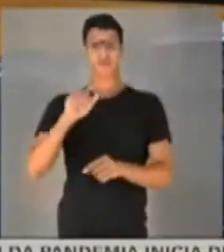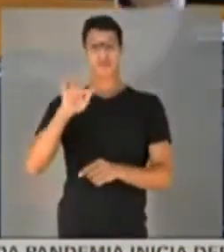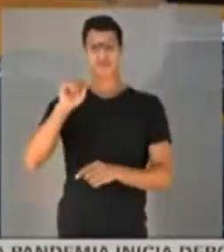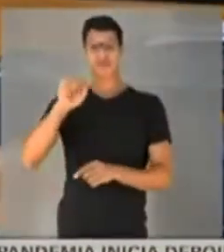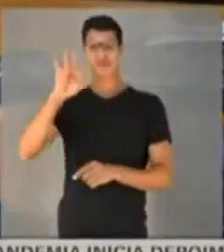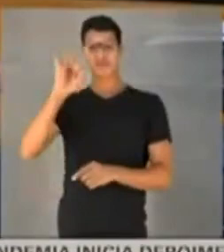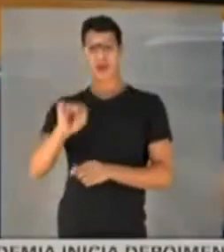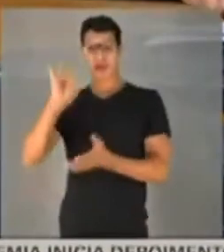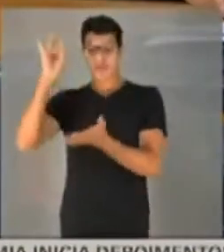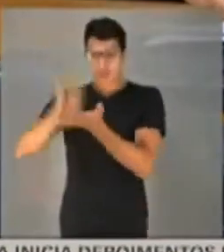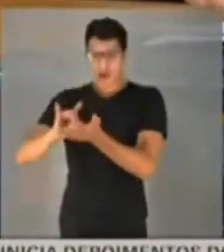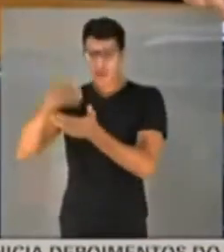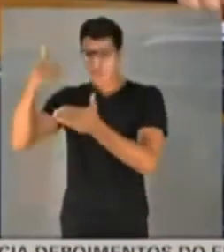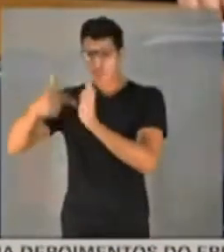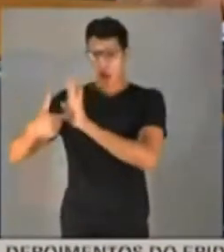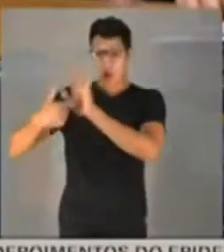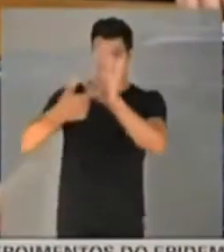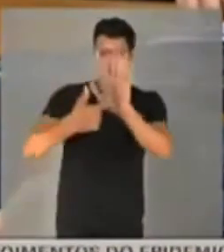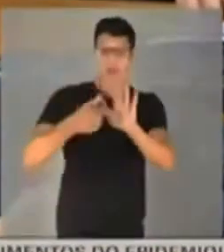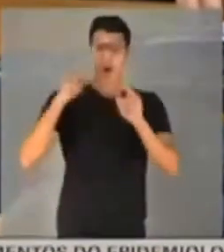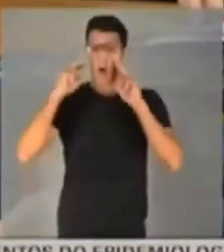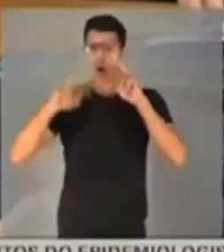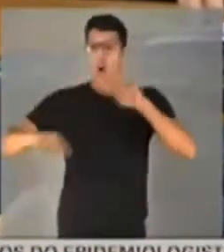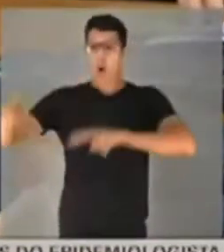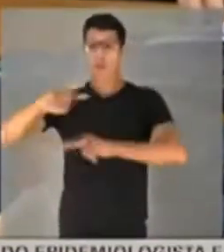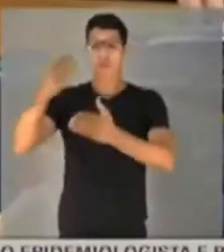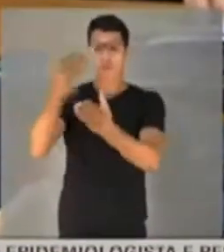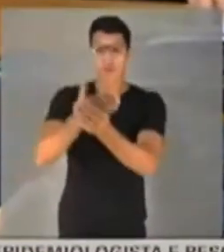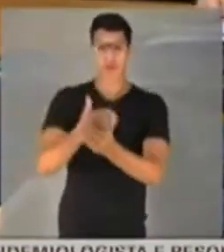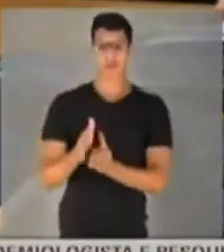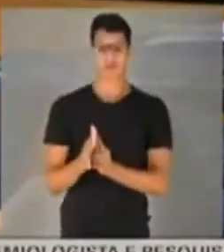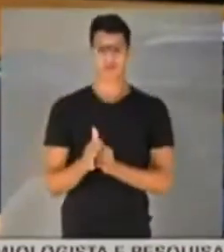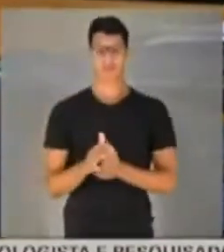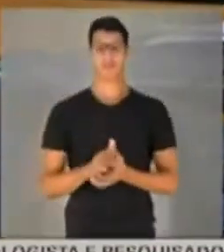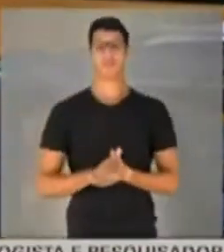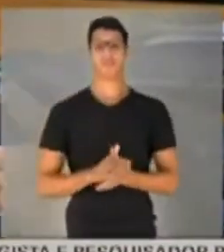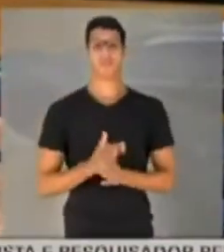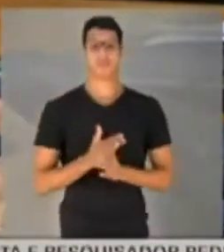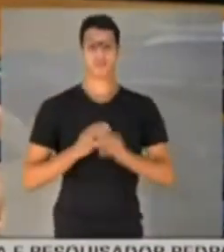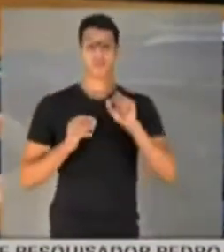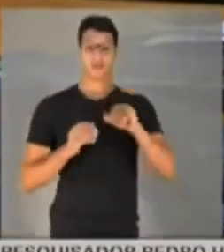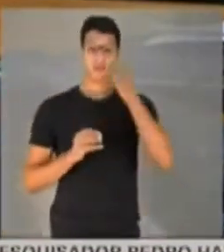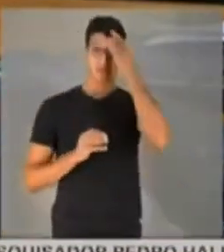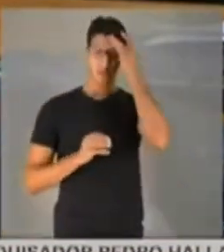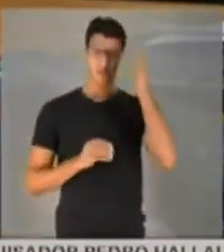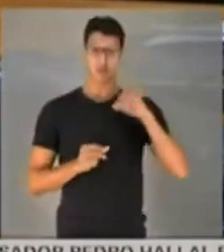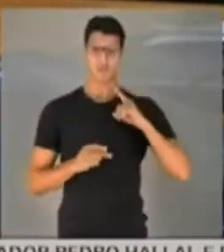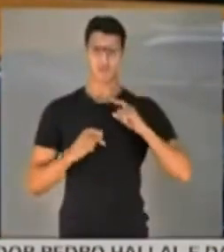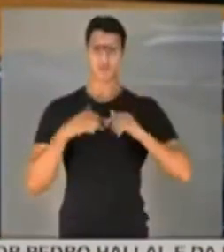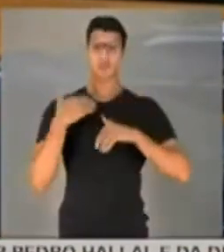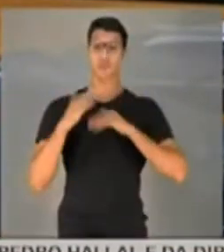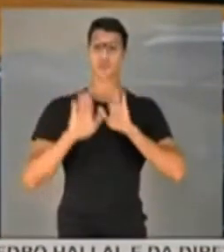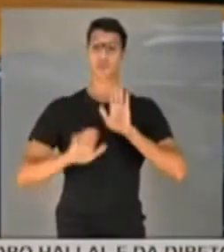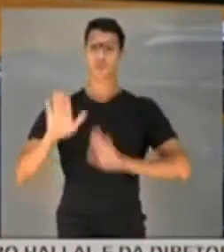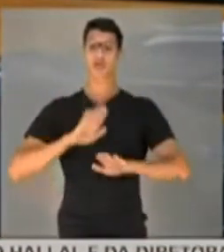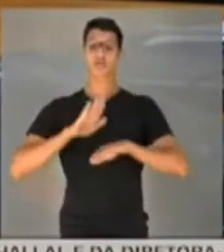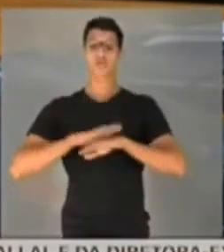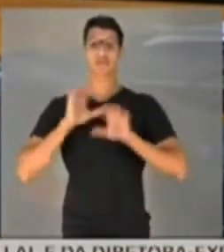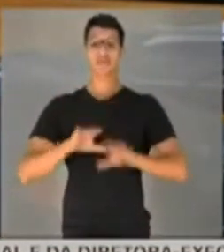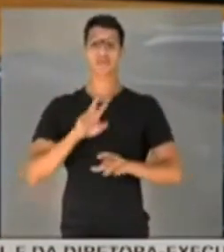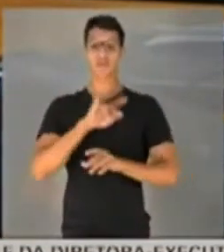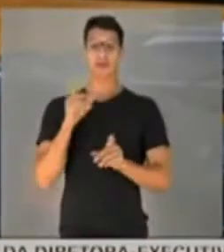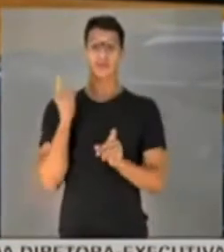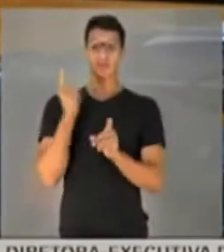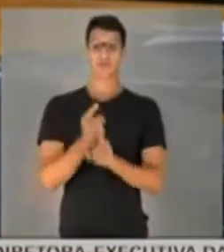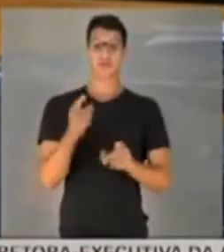fatos na medida dos fatos. Olhe para o processo. Se alguém aqui tiver o cuidado de fazer isso, vão